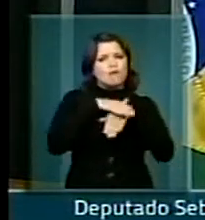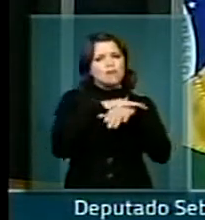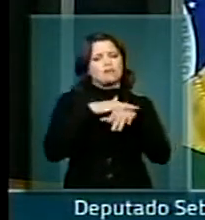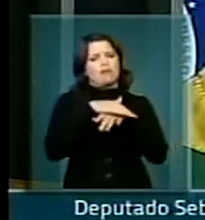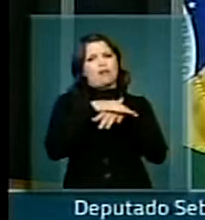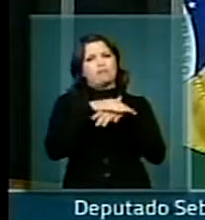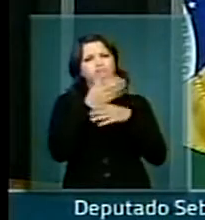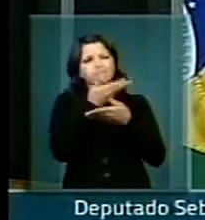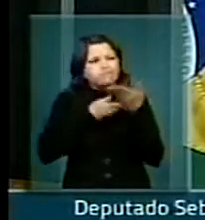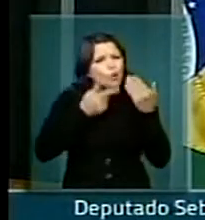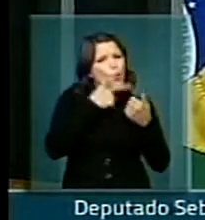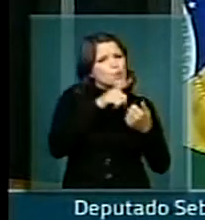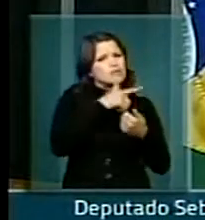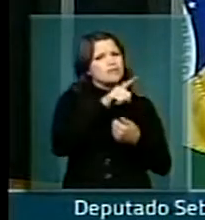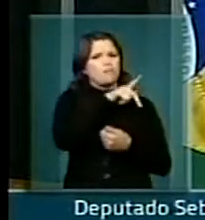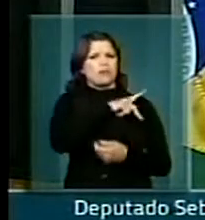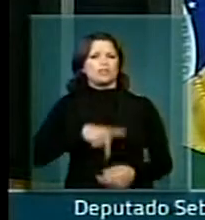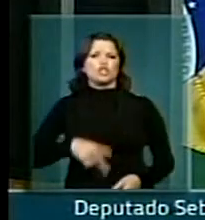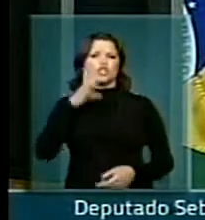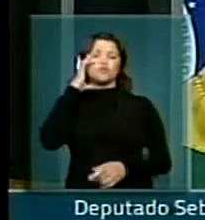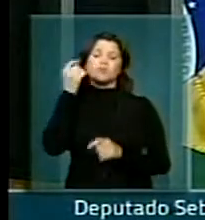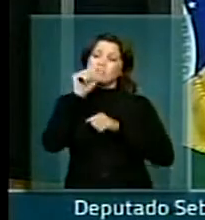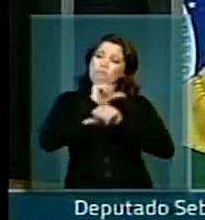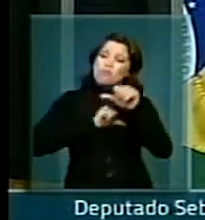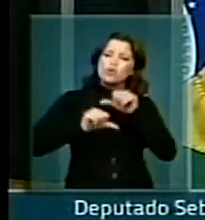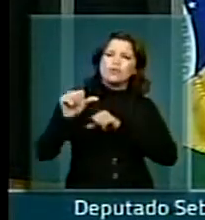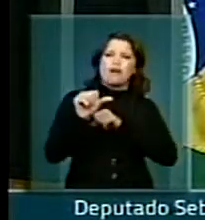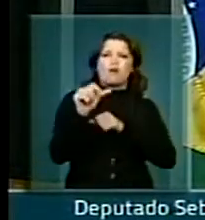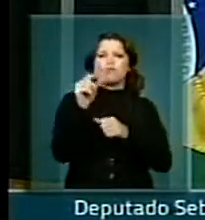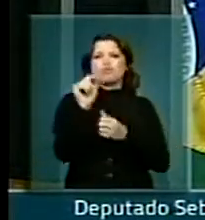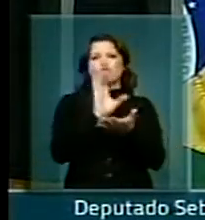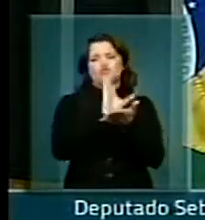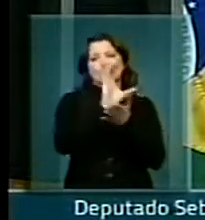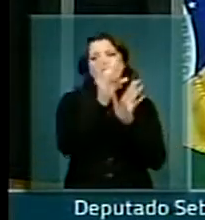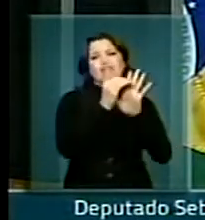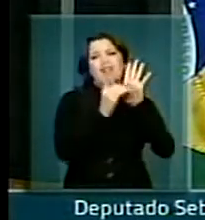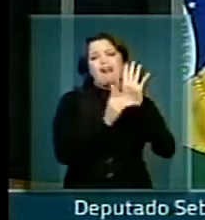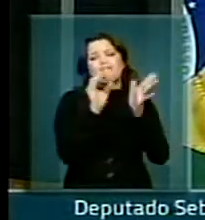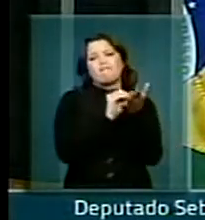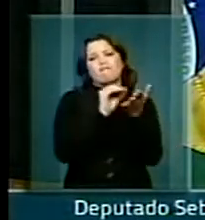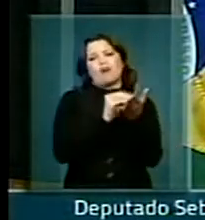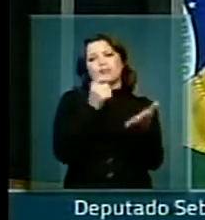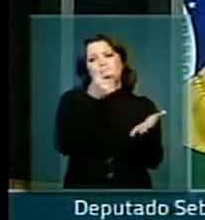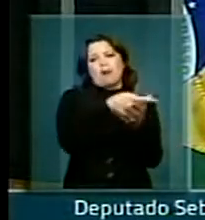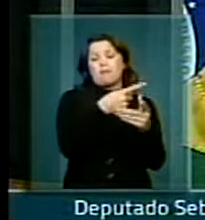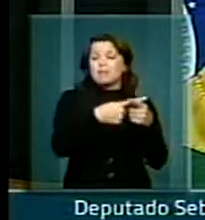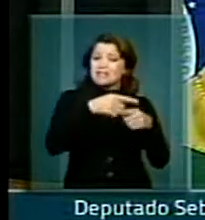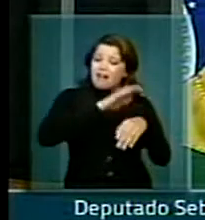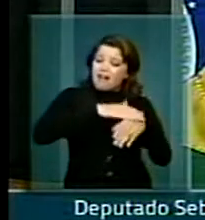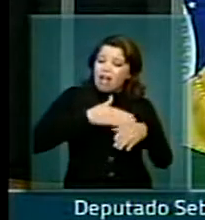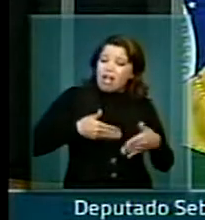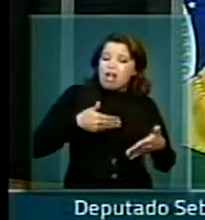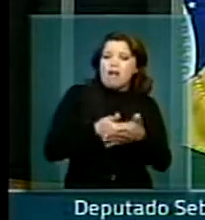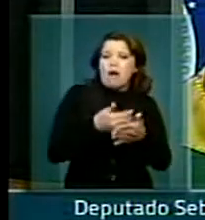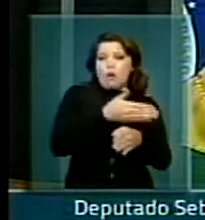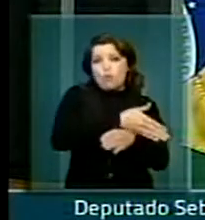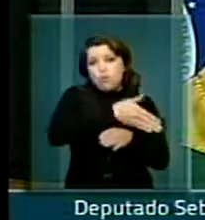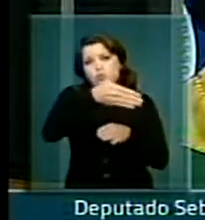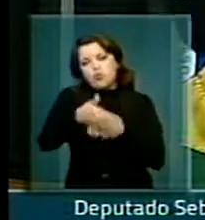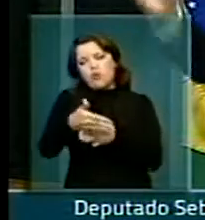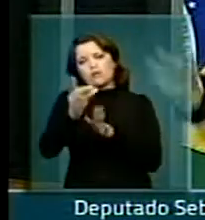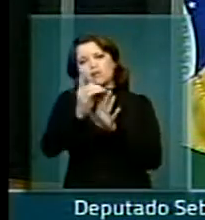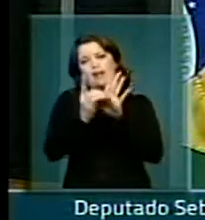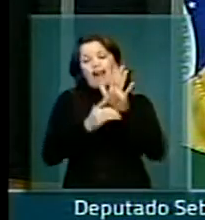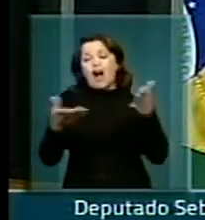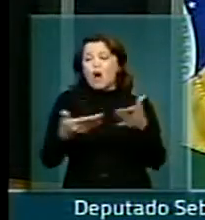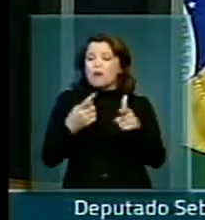de que é necessário mudar o decreto dos restos a pagar, que é necessário prorrogar este decreto, sobretudo agora,